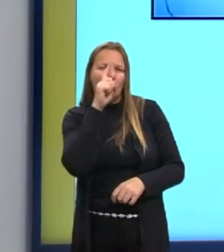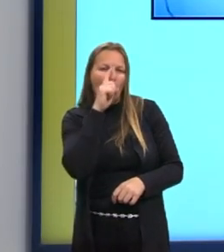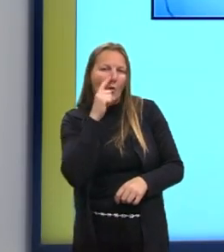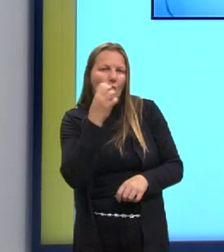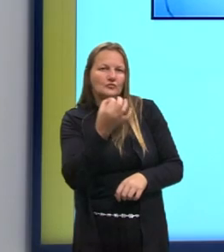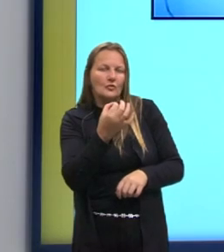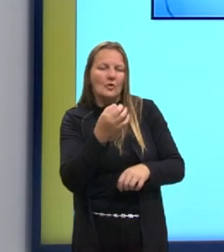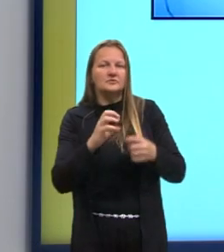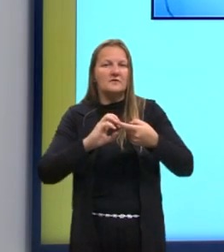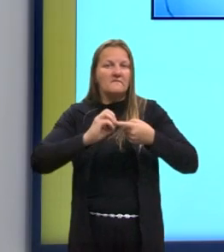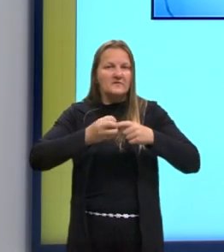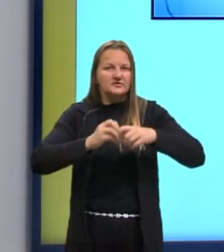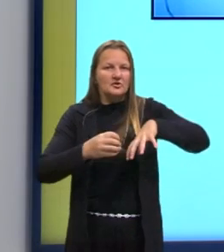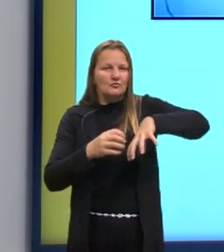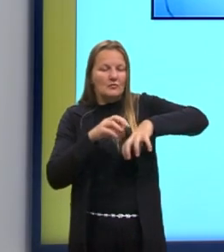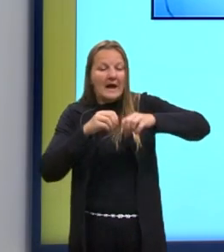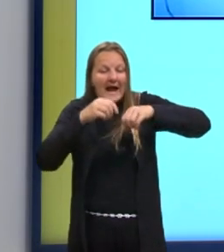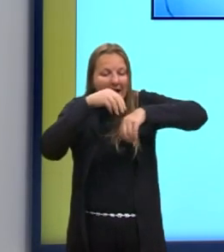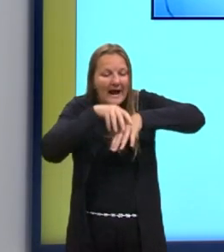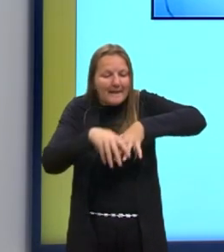tá? Então, esse daqui é um exemplo.